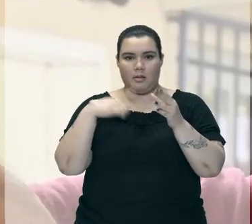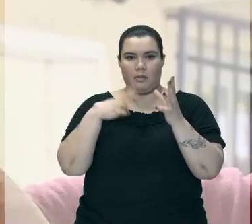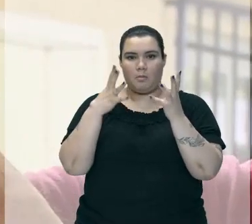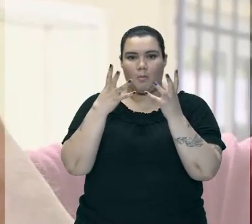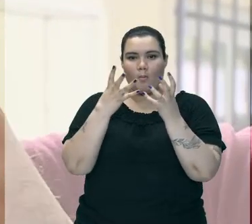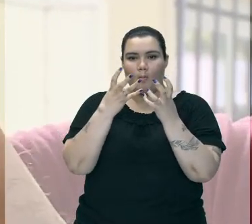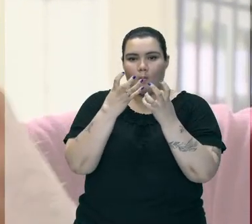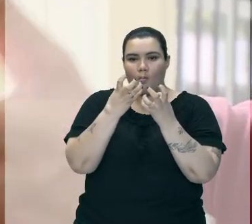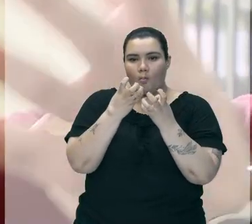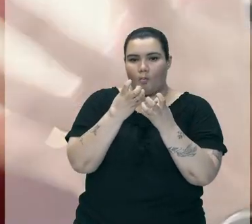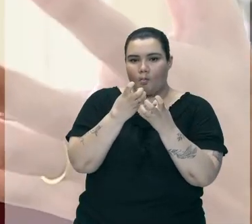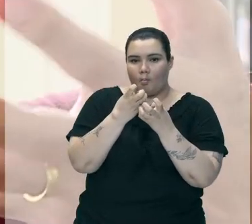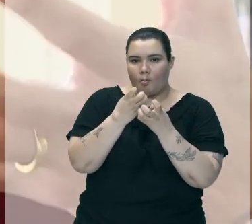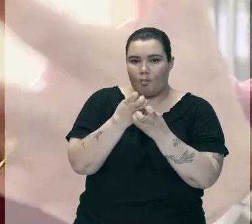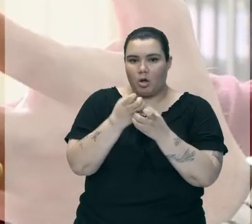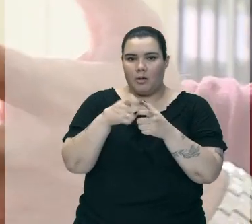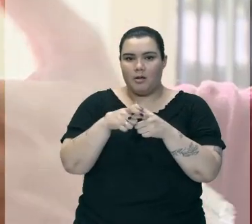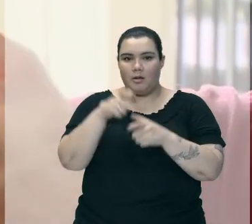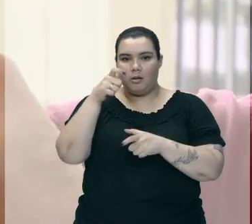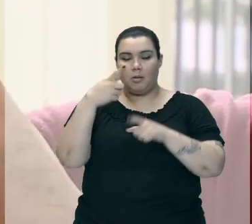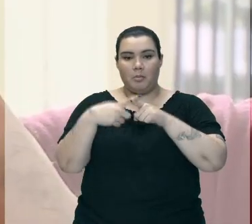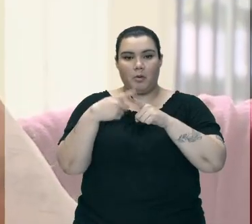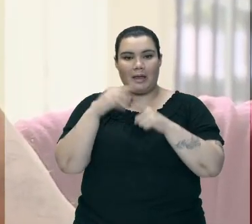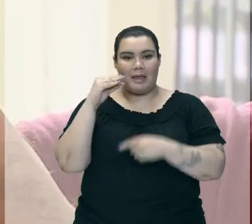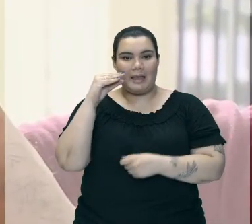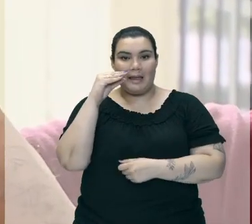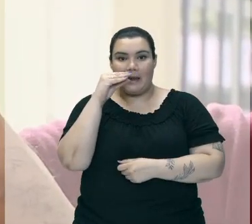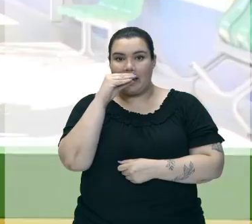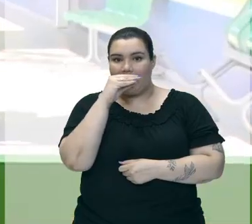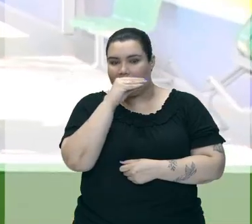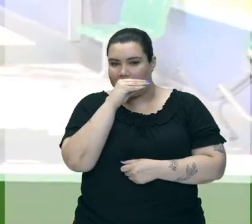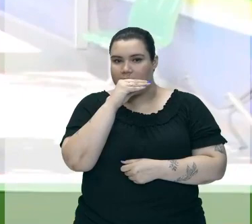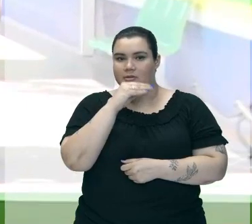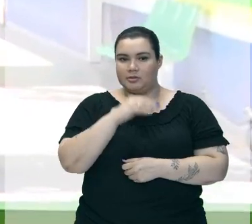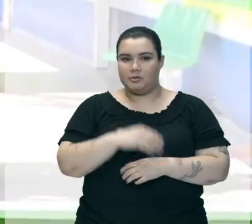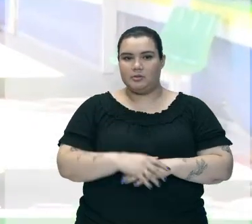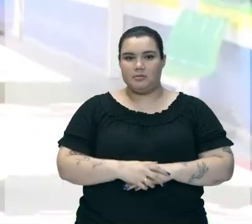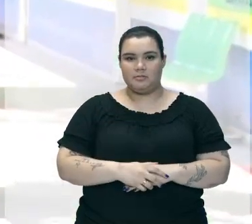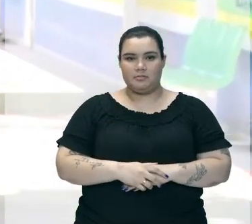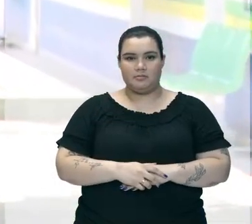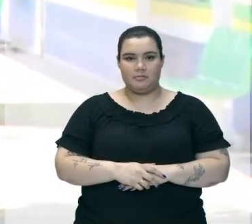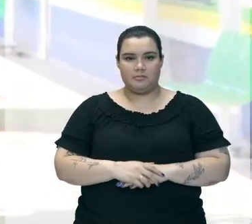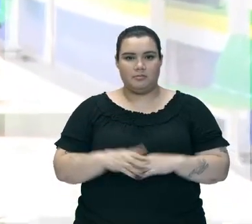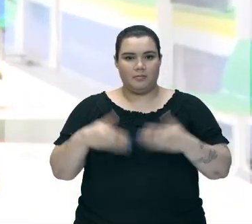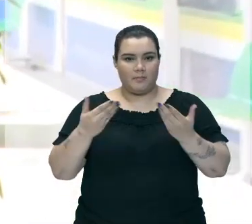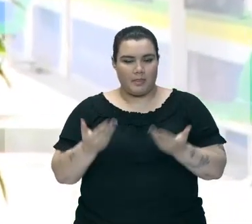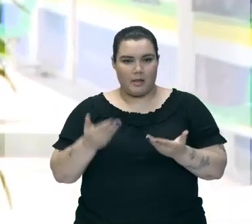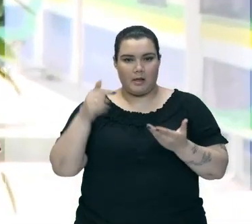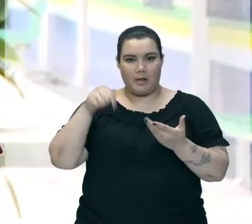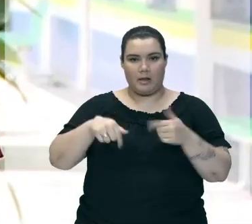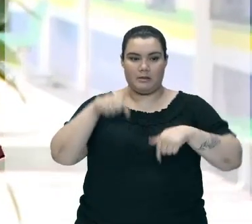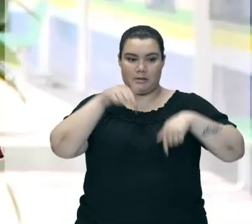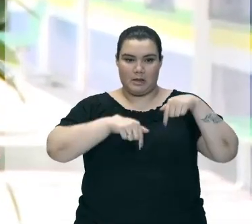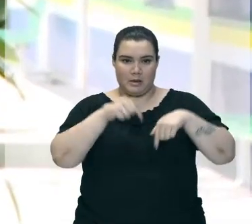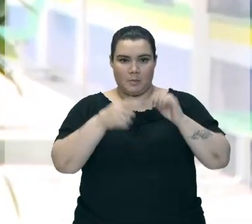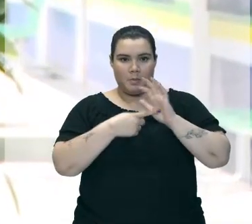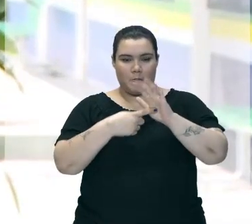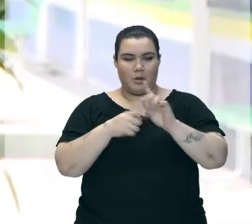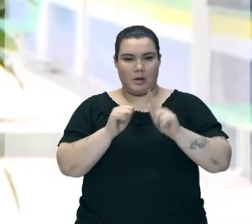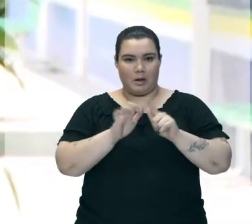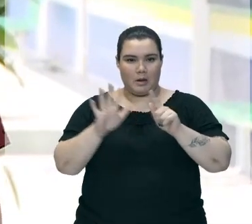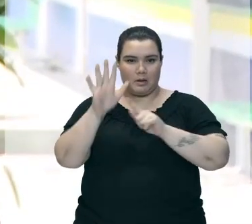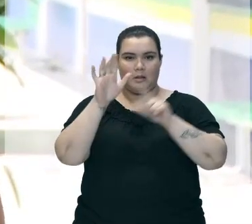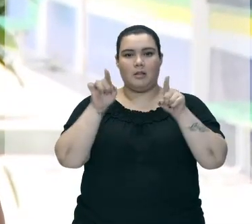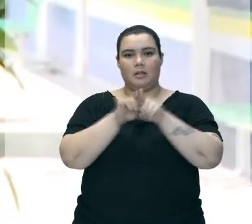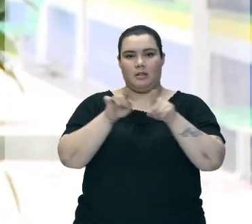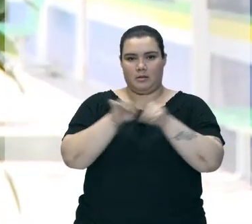Distorcendo Perante A Quantidade De Calor Que Está Sendo Liberado Aqui Então Além Dessa Reação Liberar Gás Ela